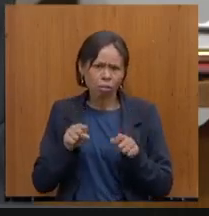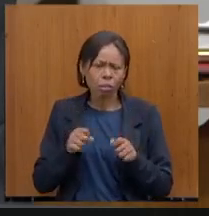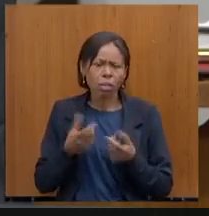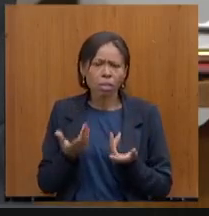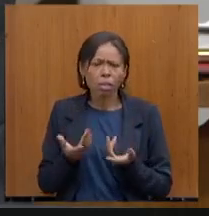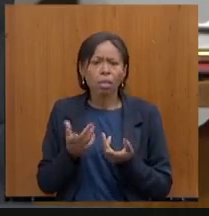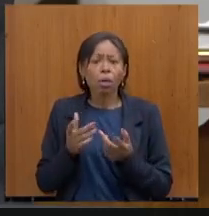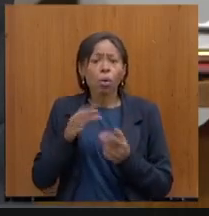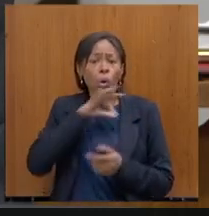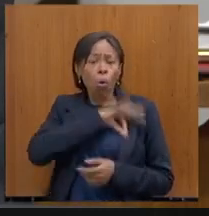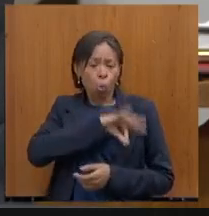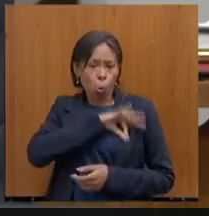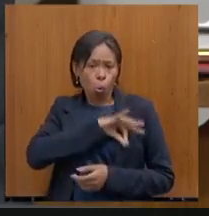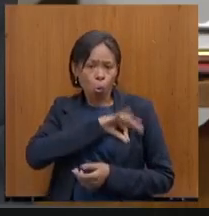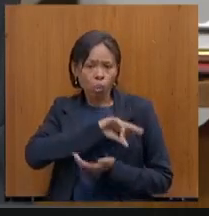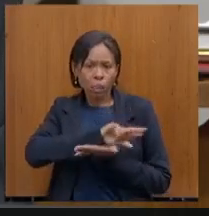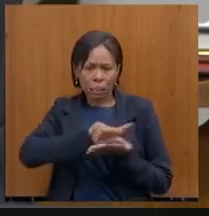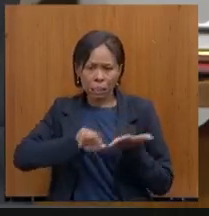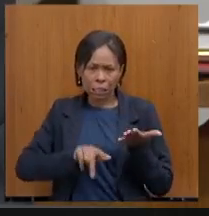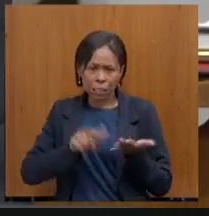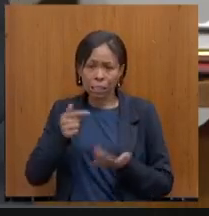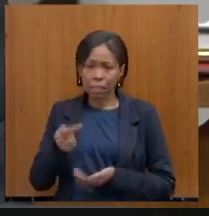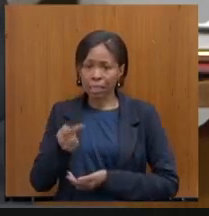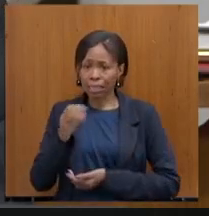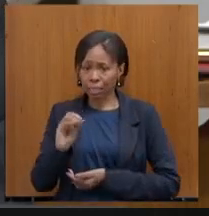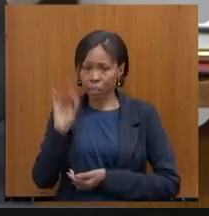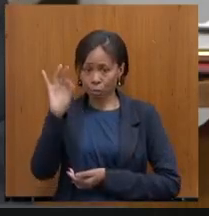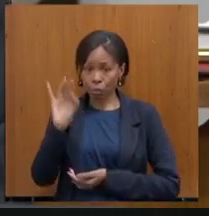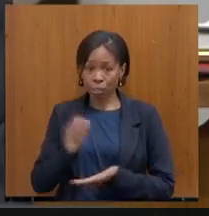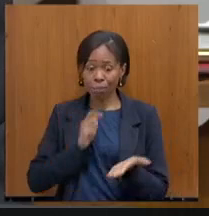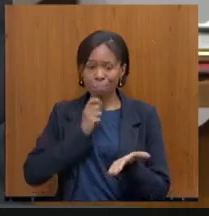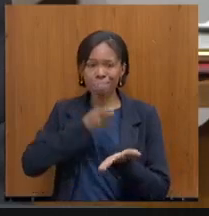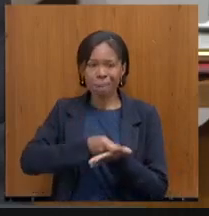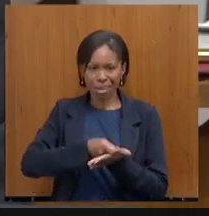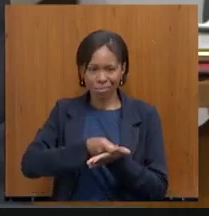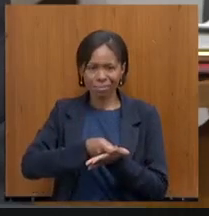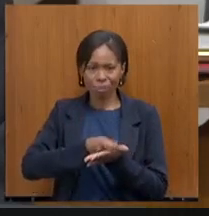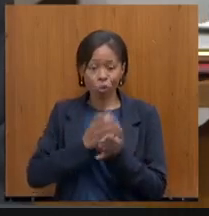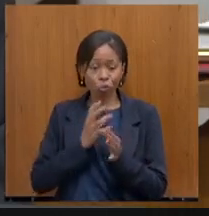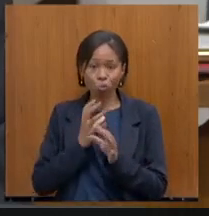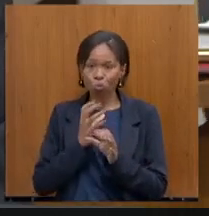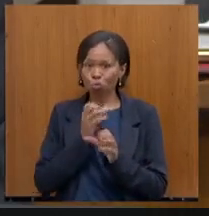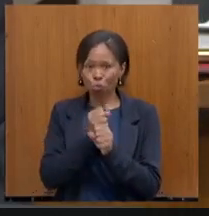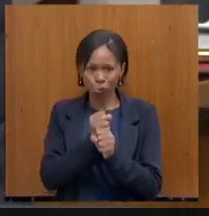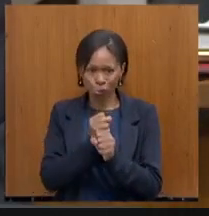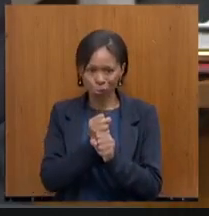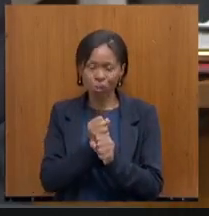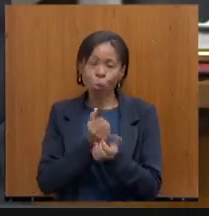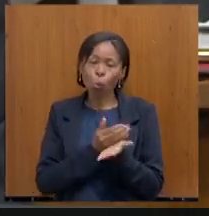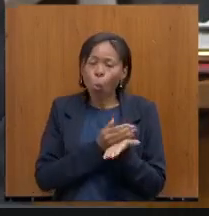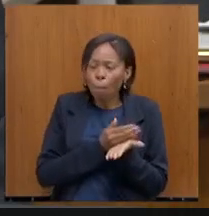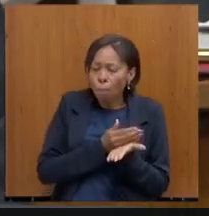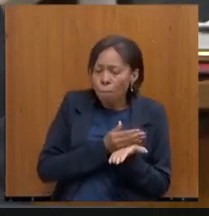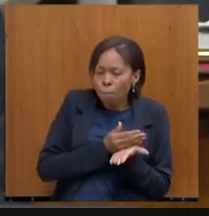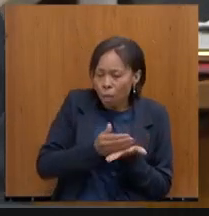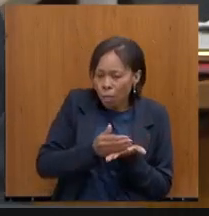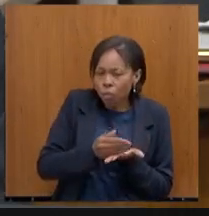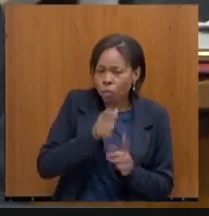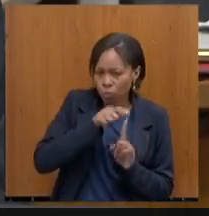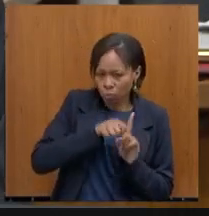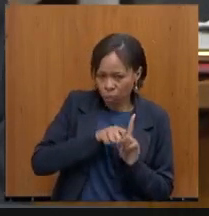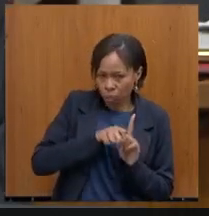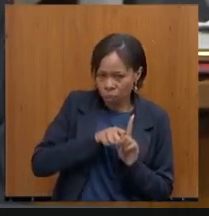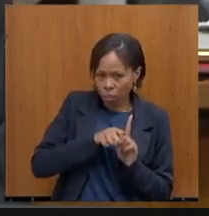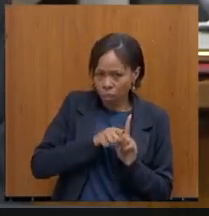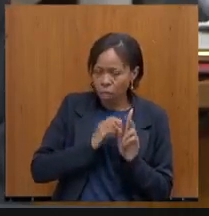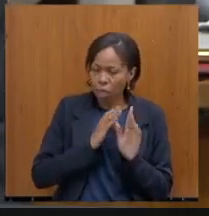os salários, eles estão sendo 70% pagos de uma vez só no começo do mês e nos últimos três para quatro meses no quinto dia